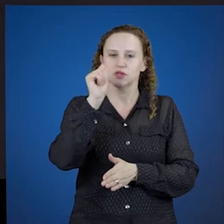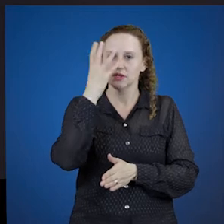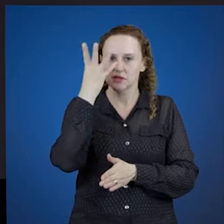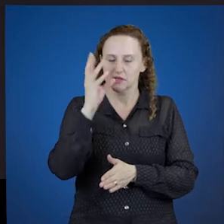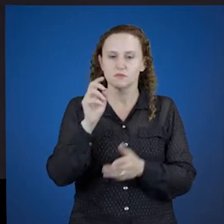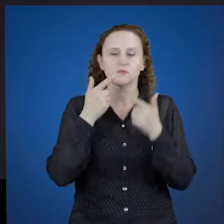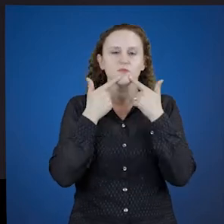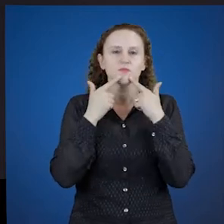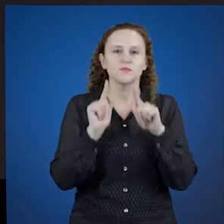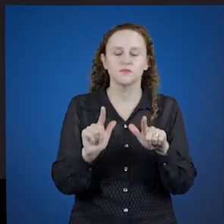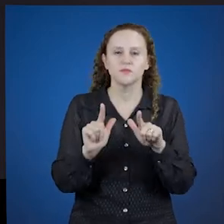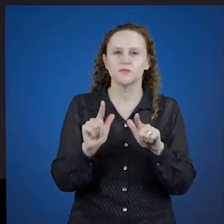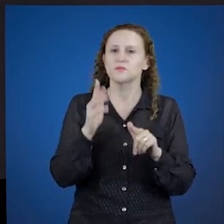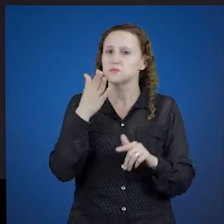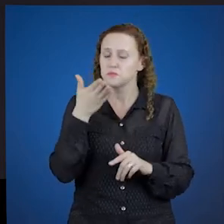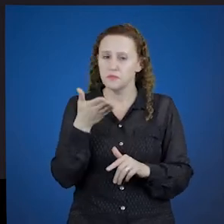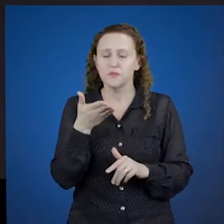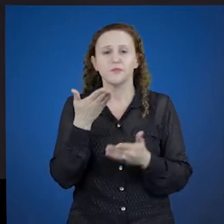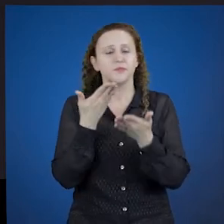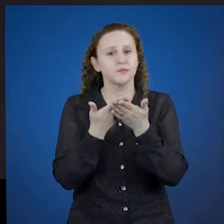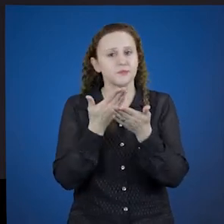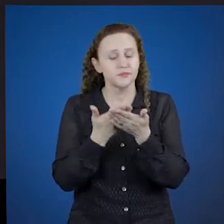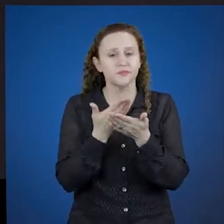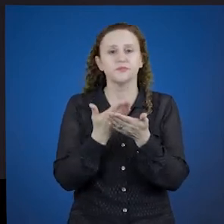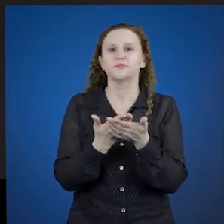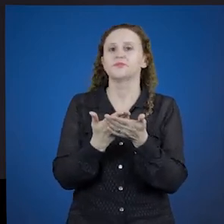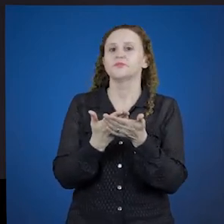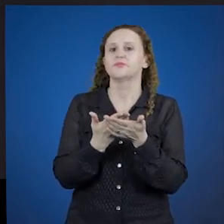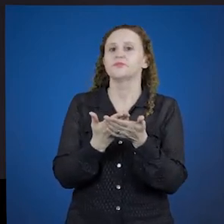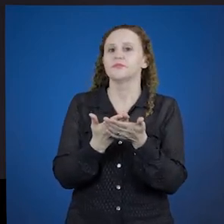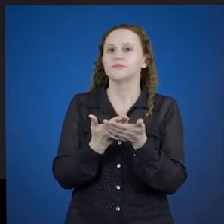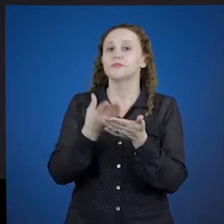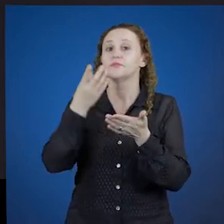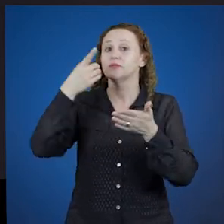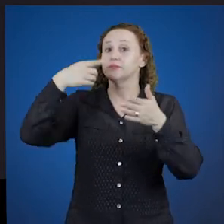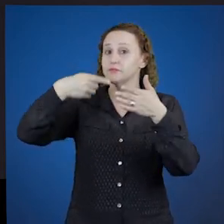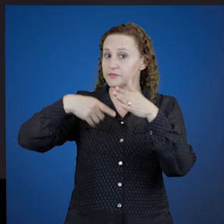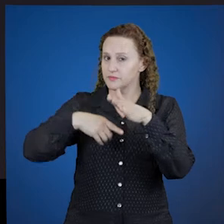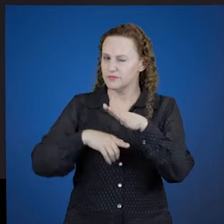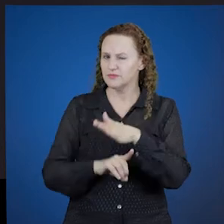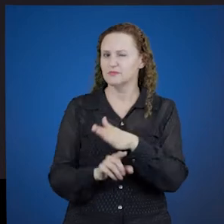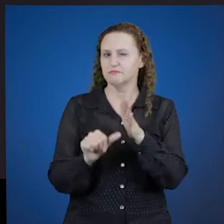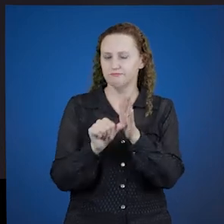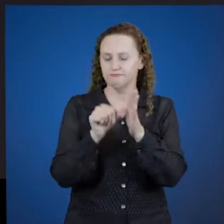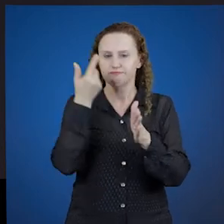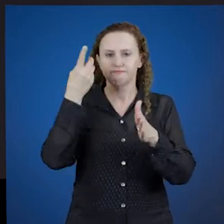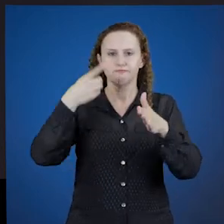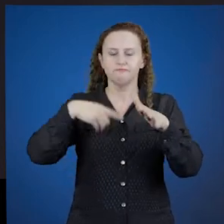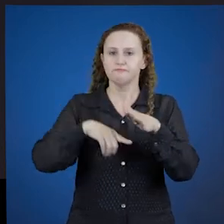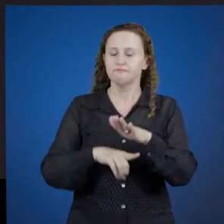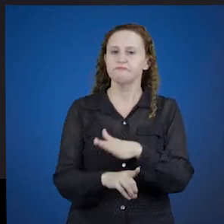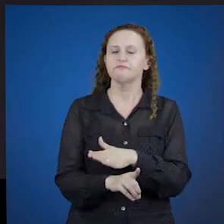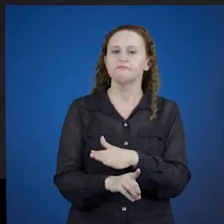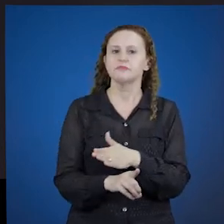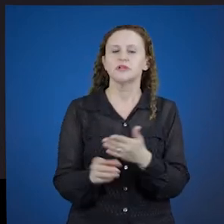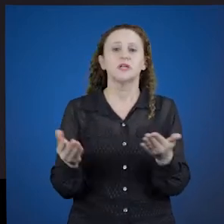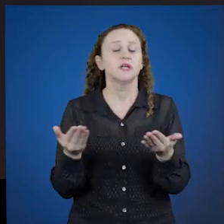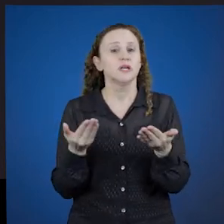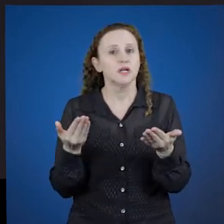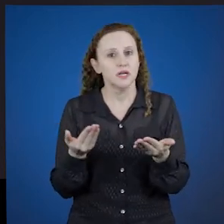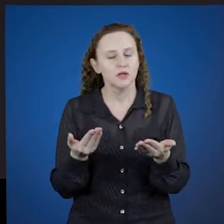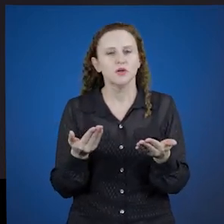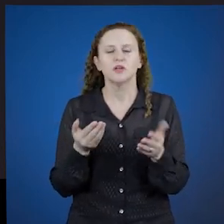Depois de termos visto, então, os casos e as declinações, a primeira declinação,